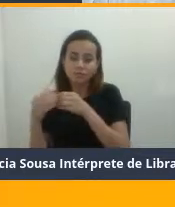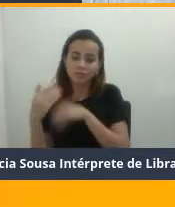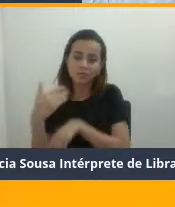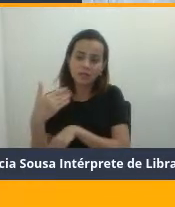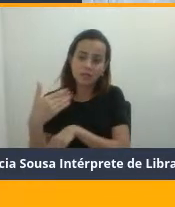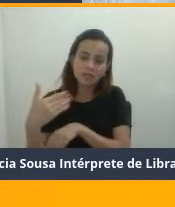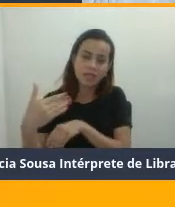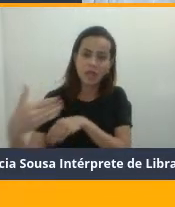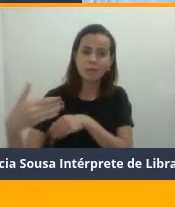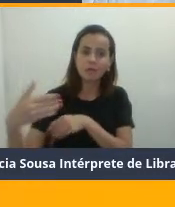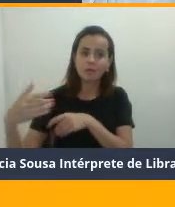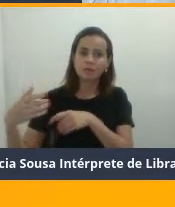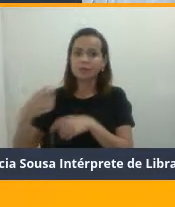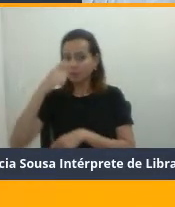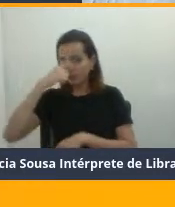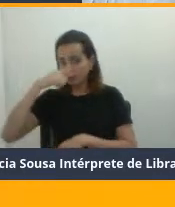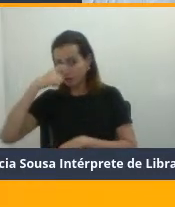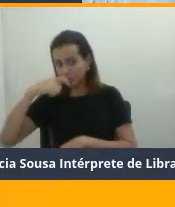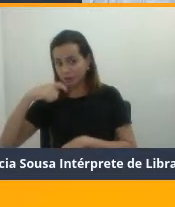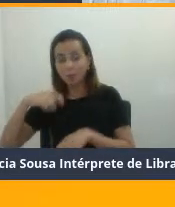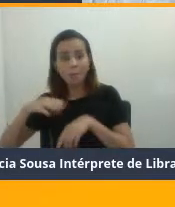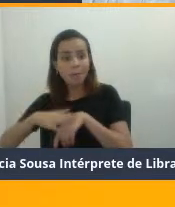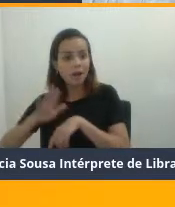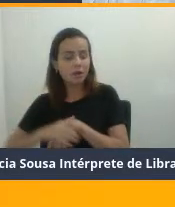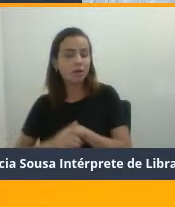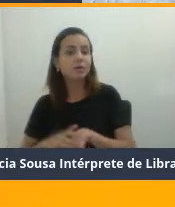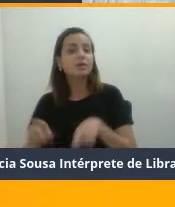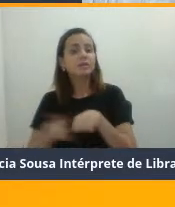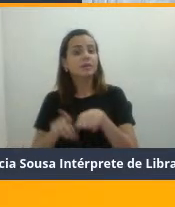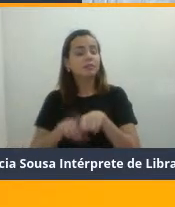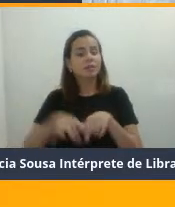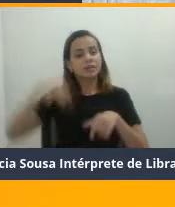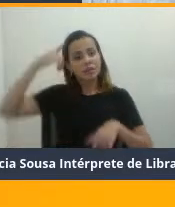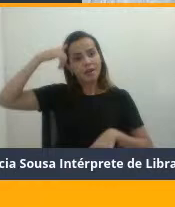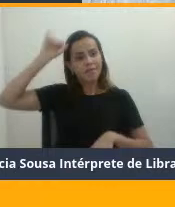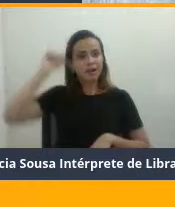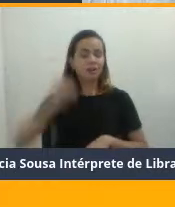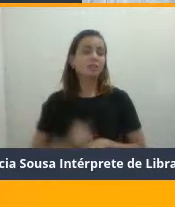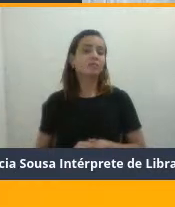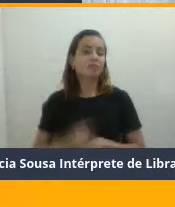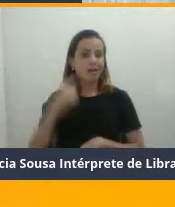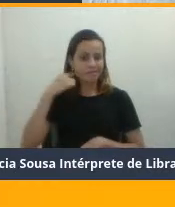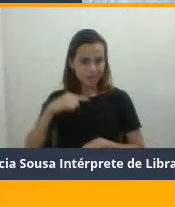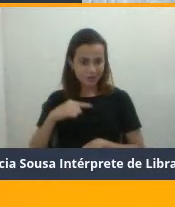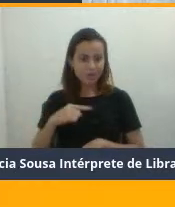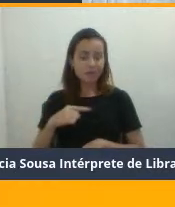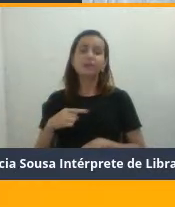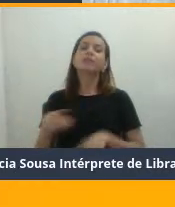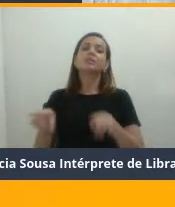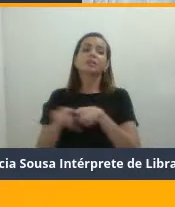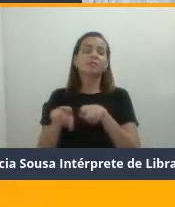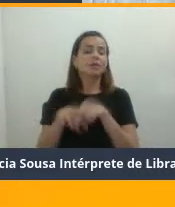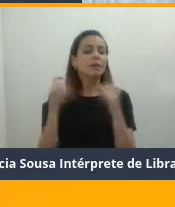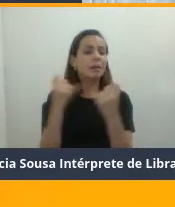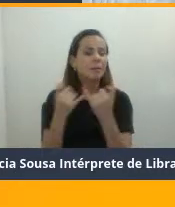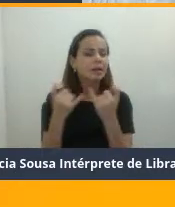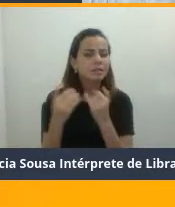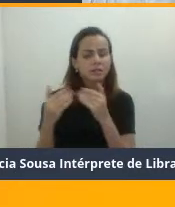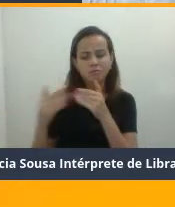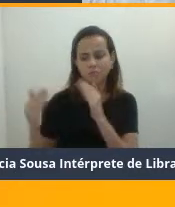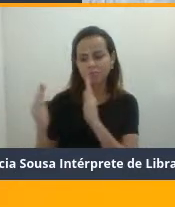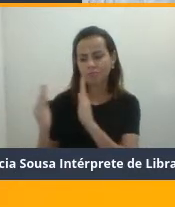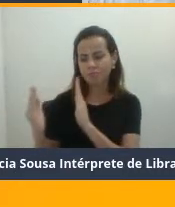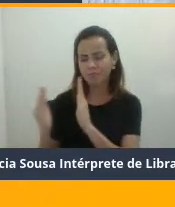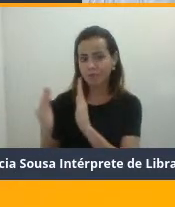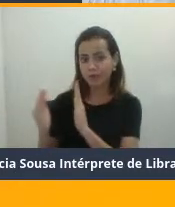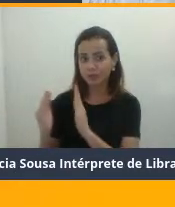interessante. E a vaca também tem um padrão muito parecido também. A prova foi identificada lá naquele trabalho